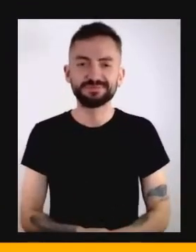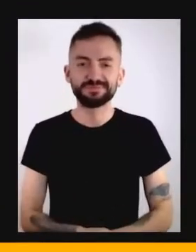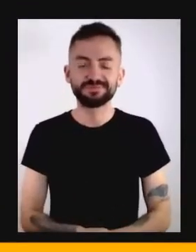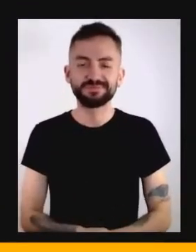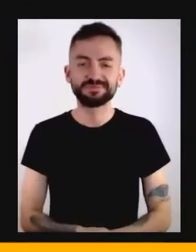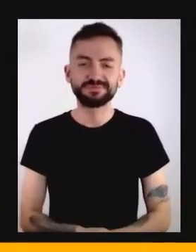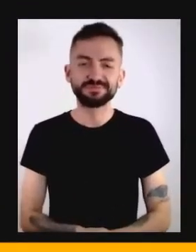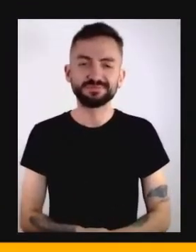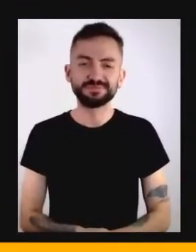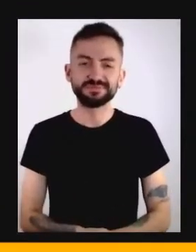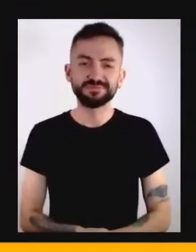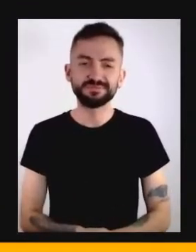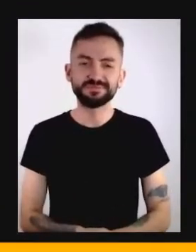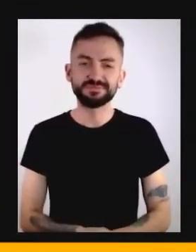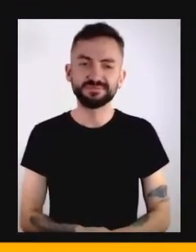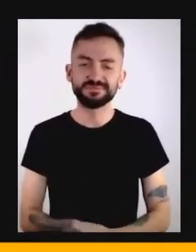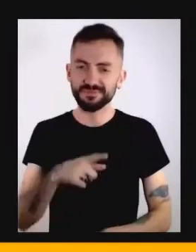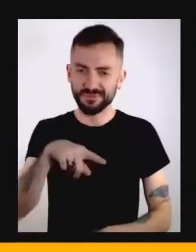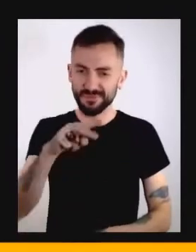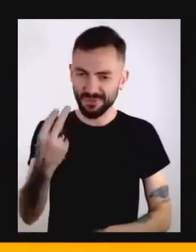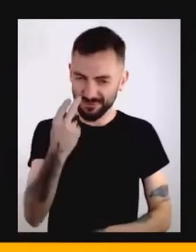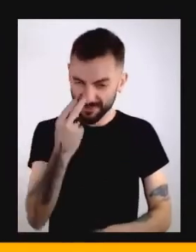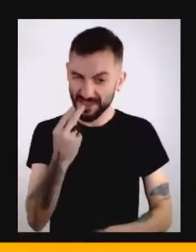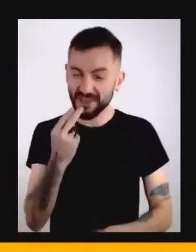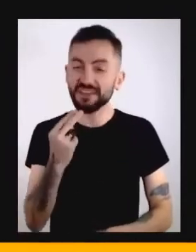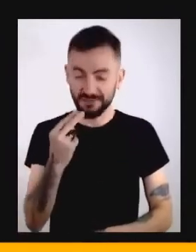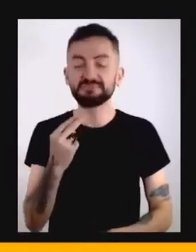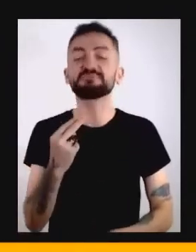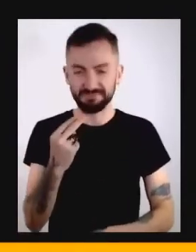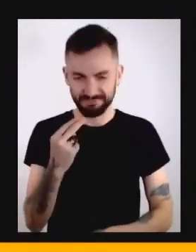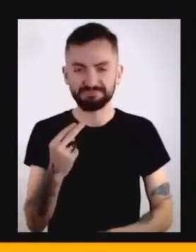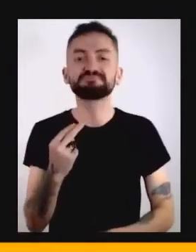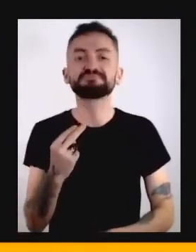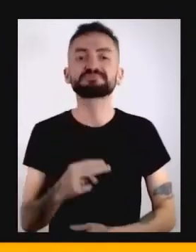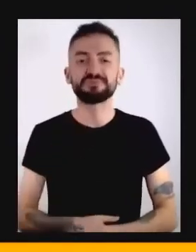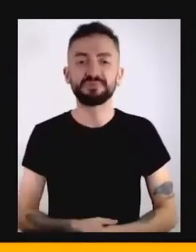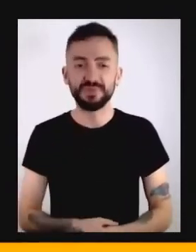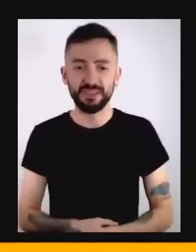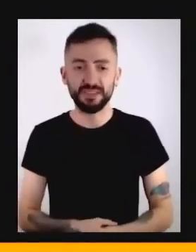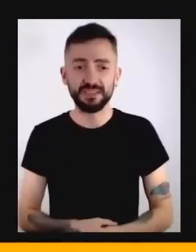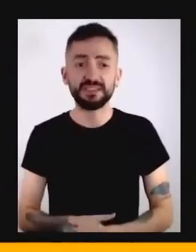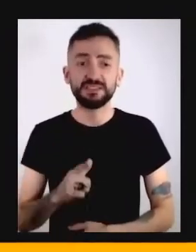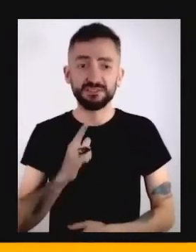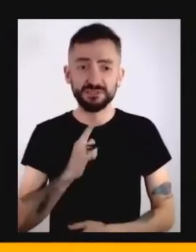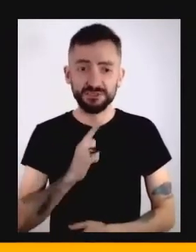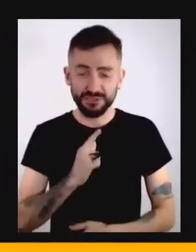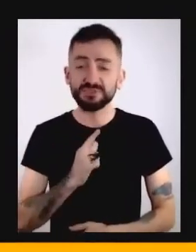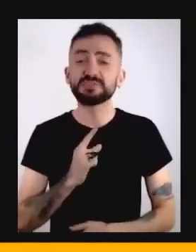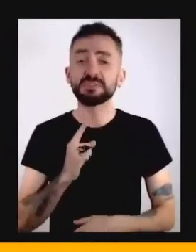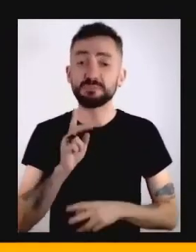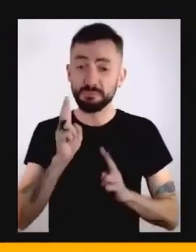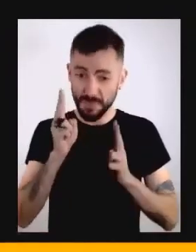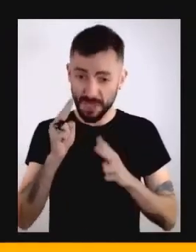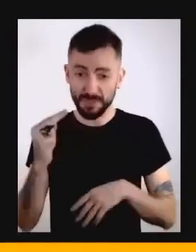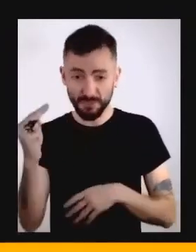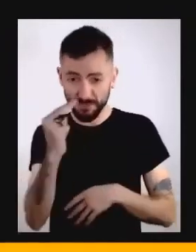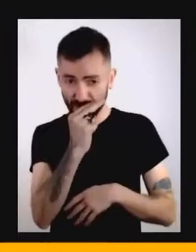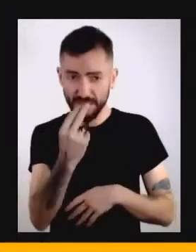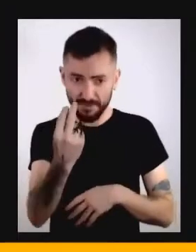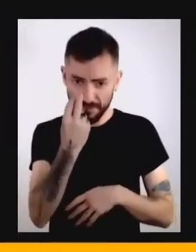Vocês devem estar vendo a minha tela agora por aqui e vocês me enxergam? Vocês continuam me enxergando também?